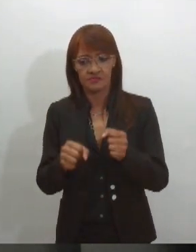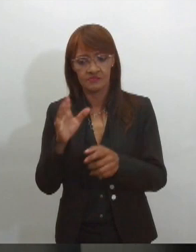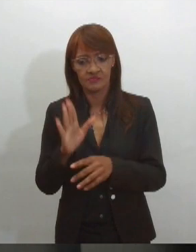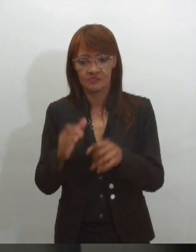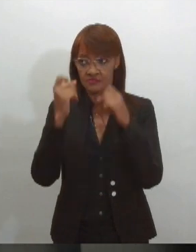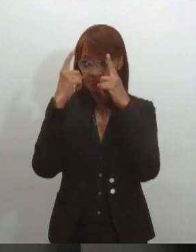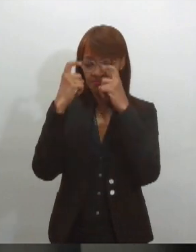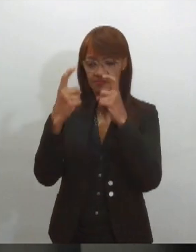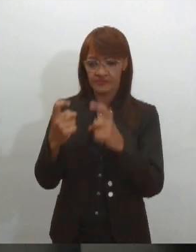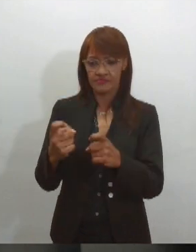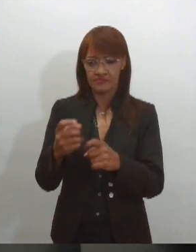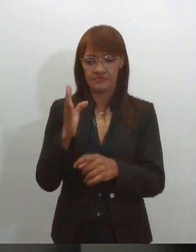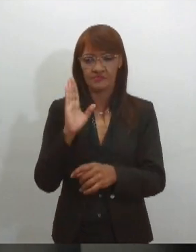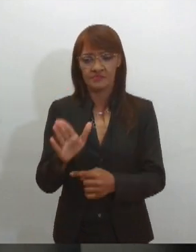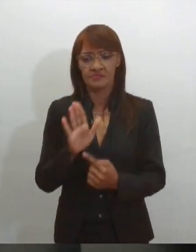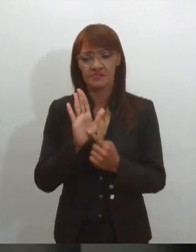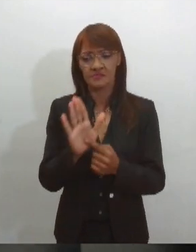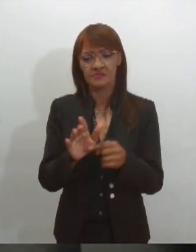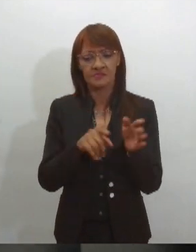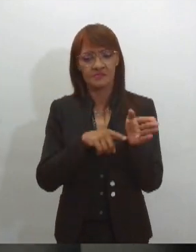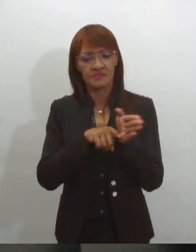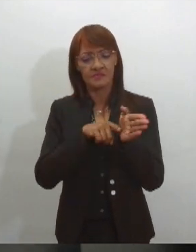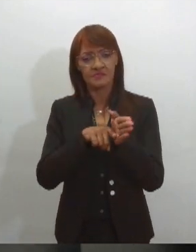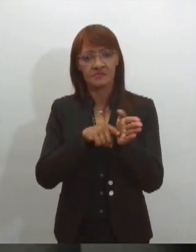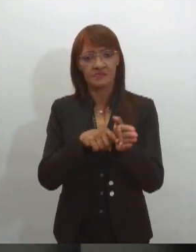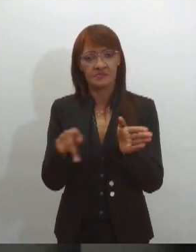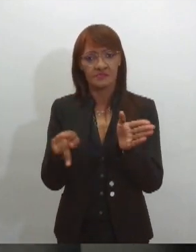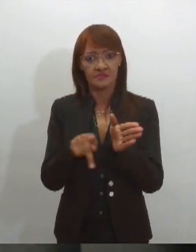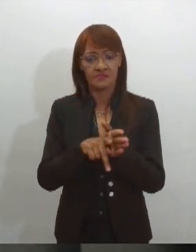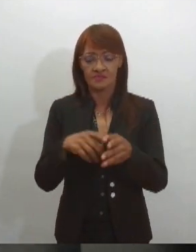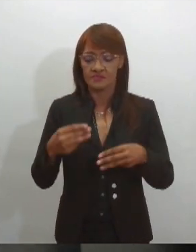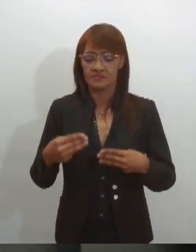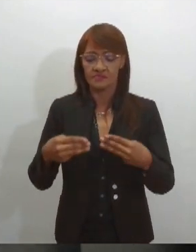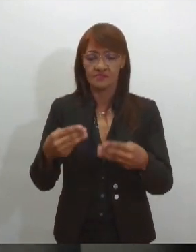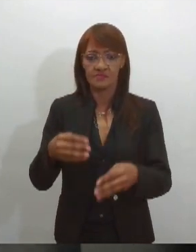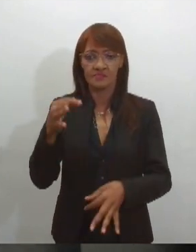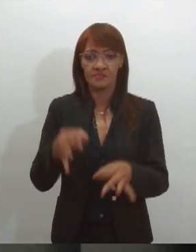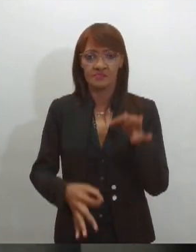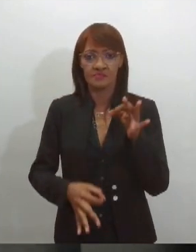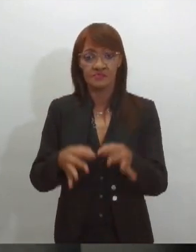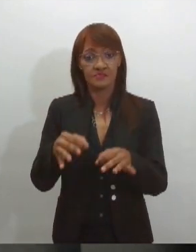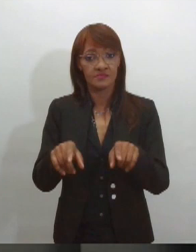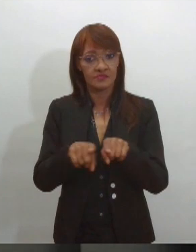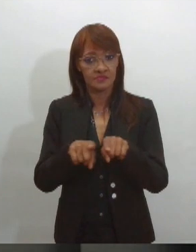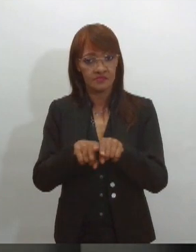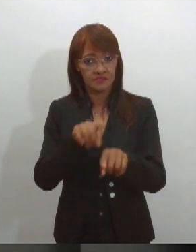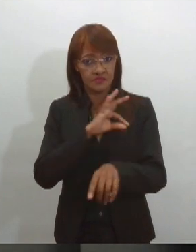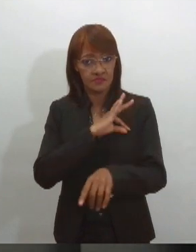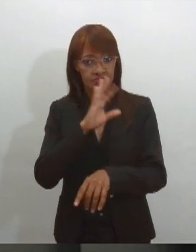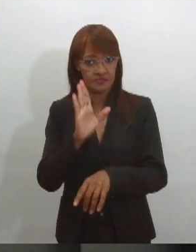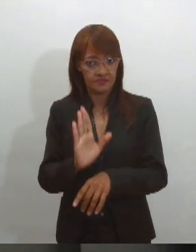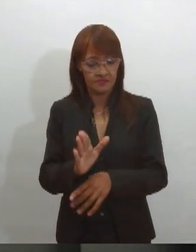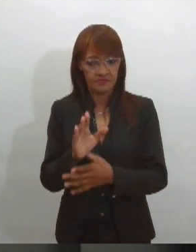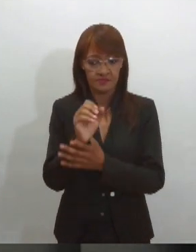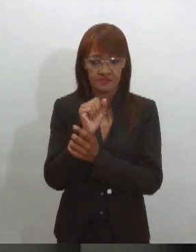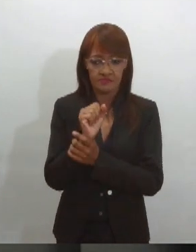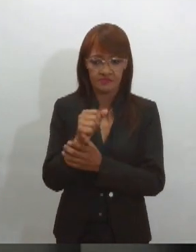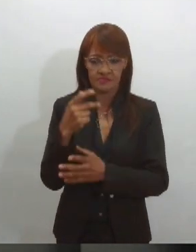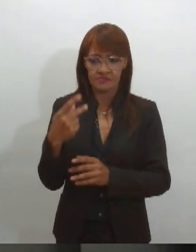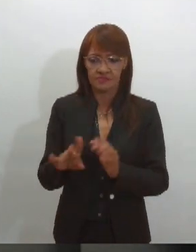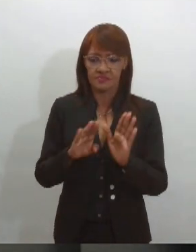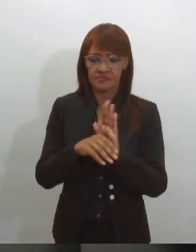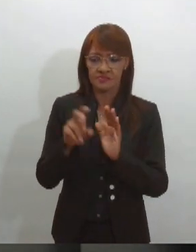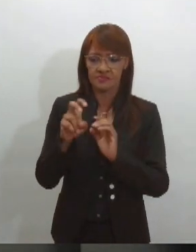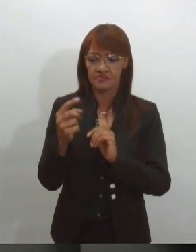mapeamento feito pelo Ministério da Justiça e Segurança Pública. A queda registrada no estado foi de 51,8%